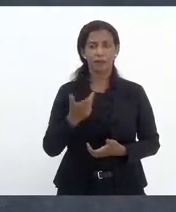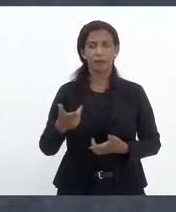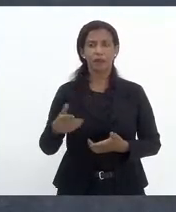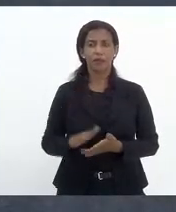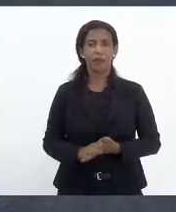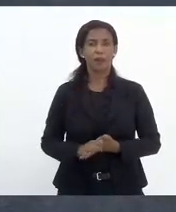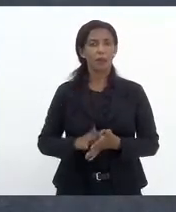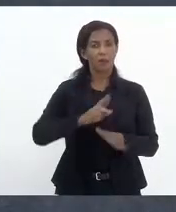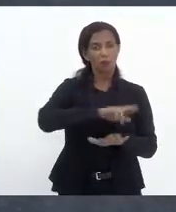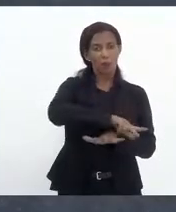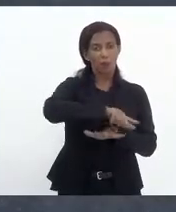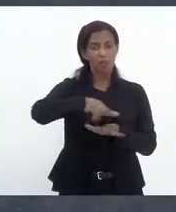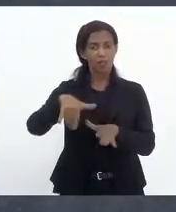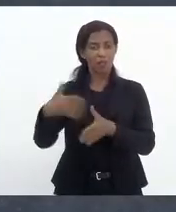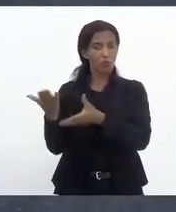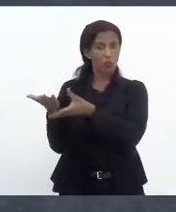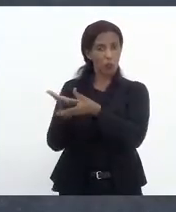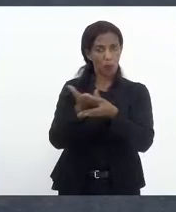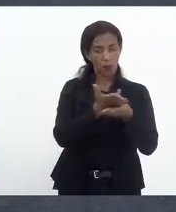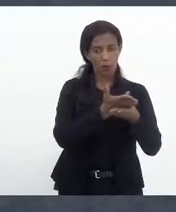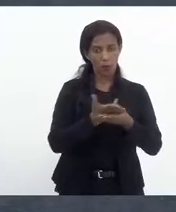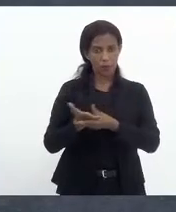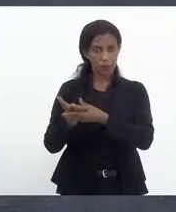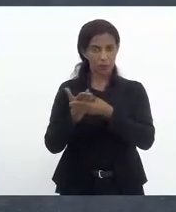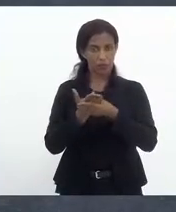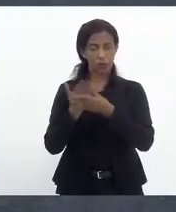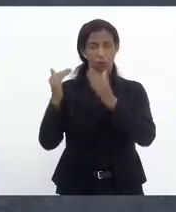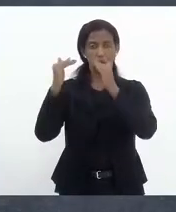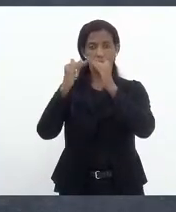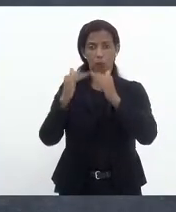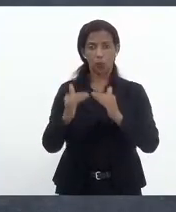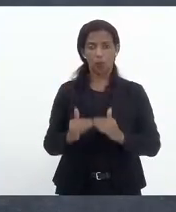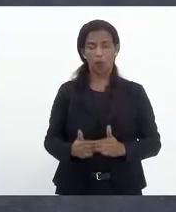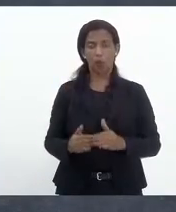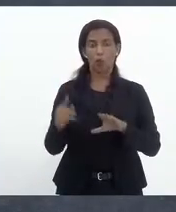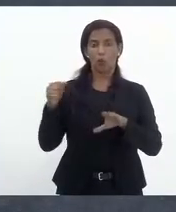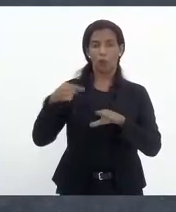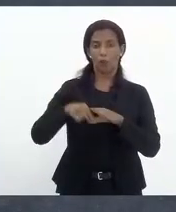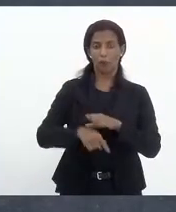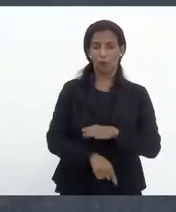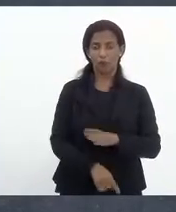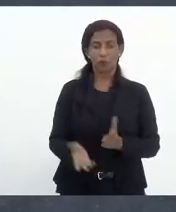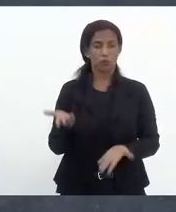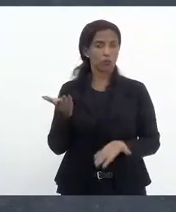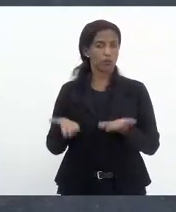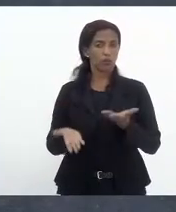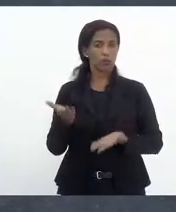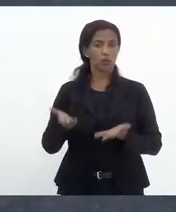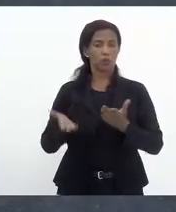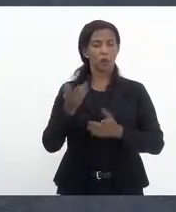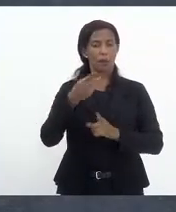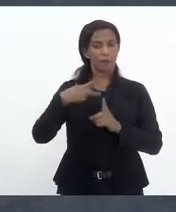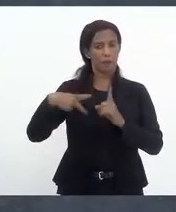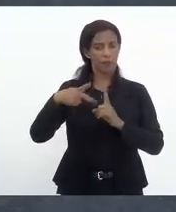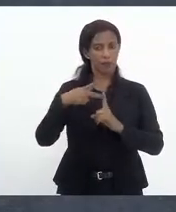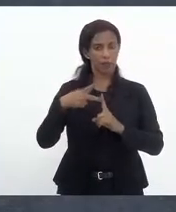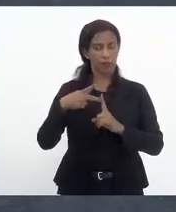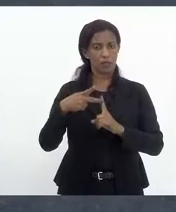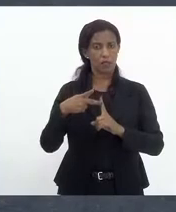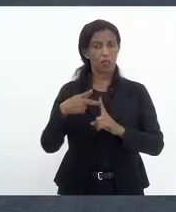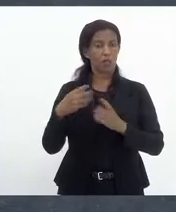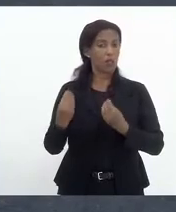uma série de processos que culminaram com o aprofundamento dos desequilíbrios no Rio Previdência que